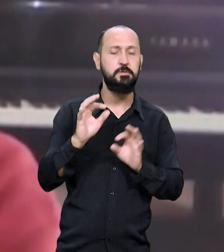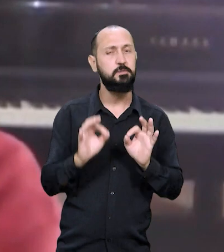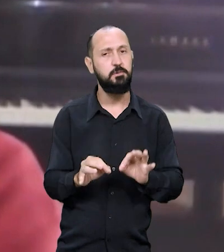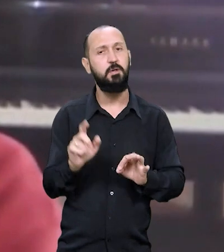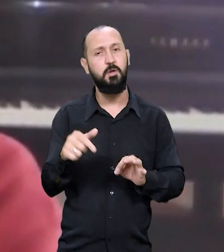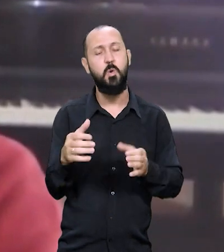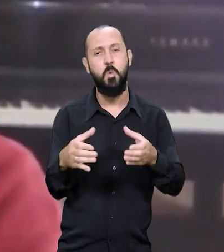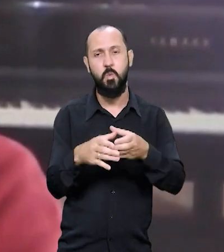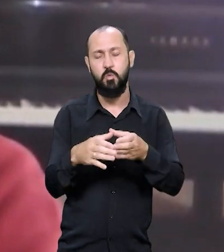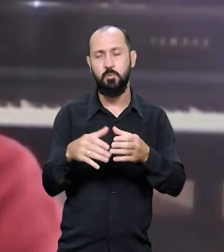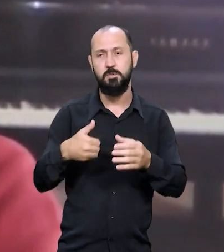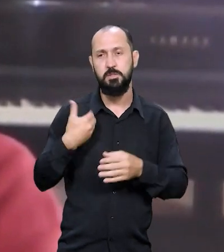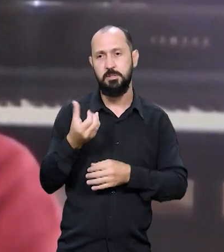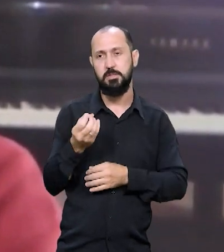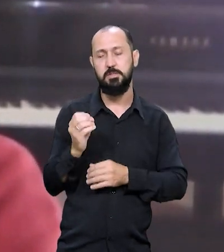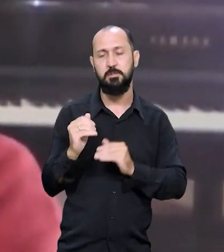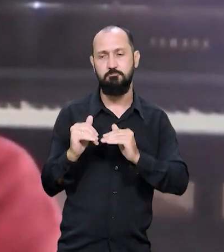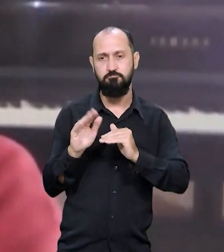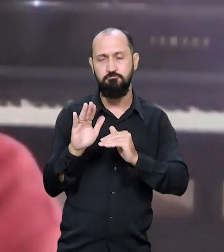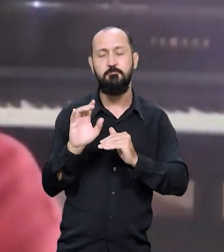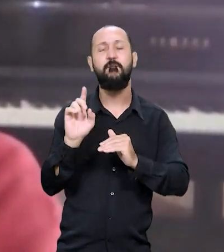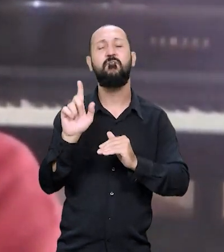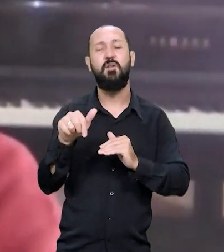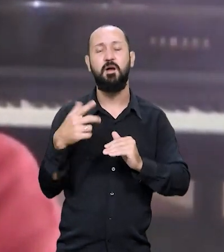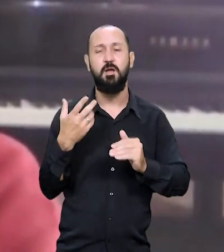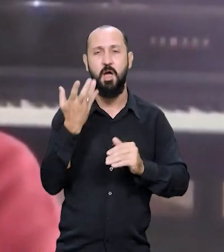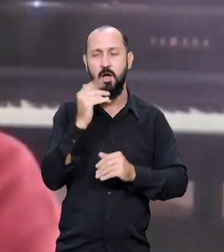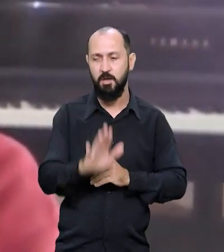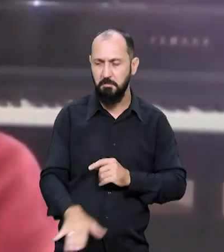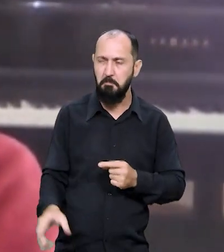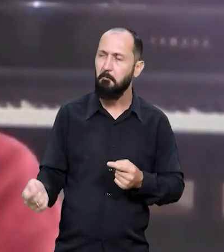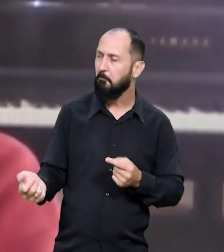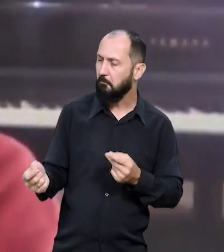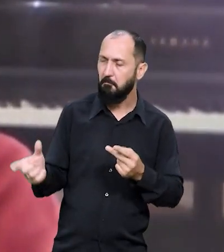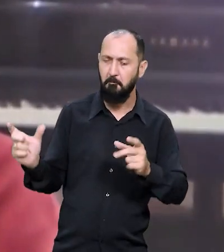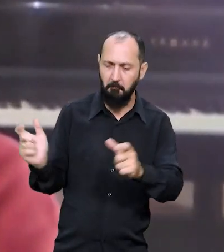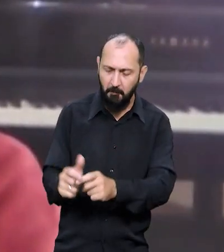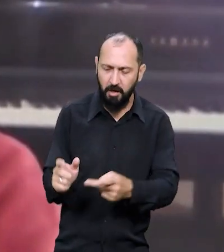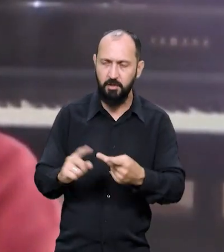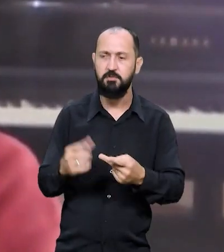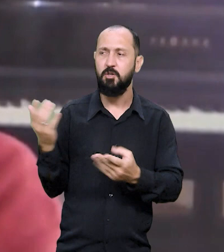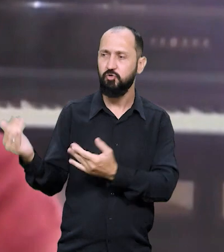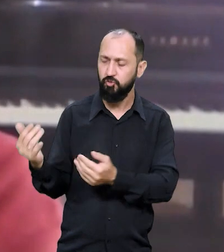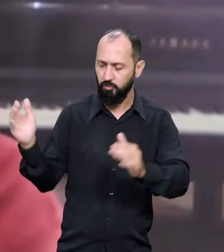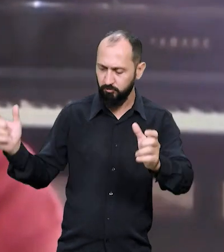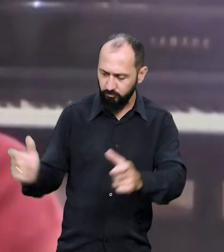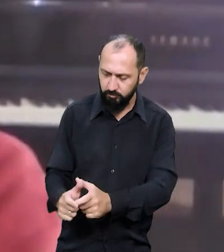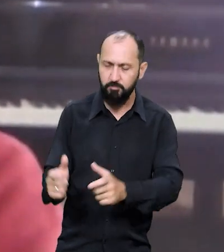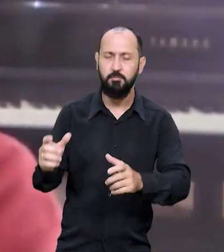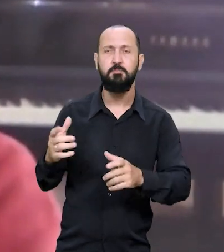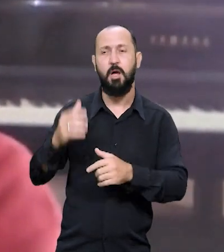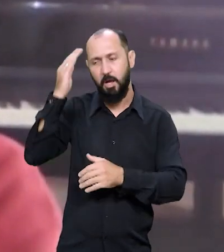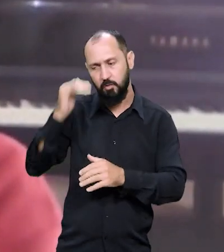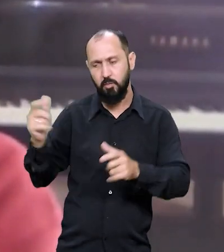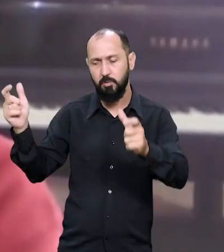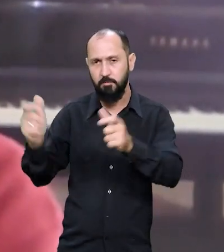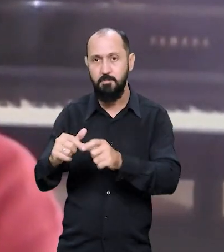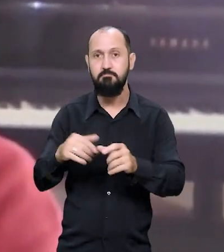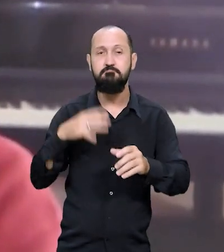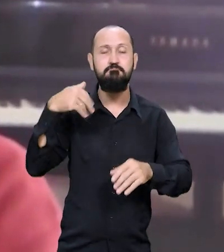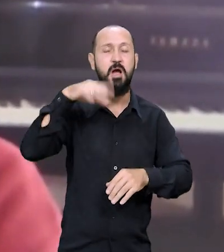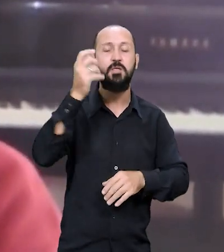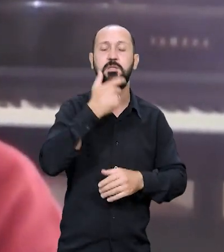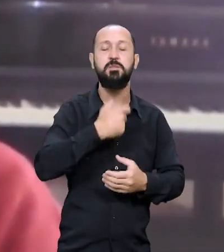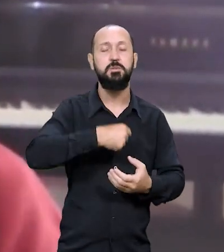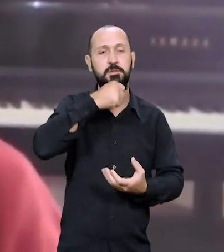longo desse século, é o grupo de 60 anos. Nós vamos ter menos crianças, menos bebês, menos adolescentes, menos adultos jovens e